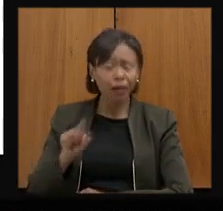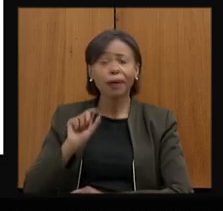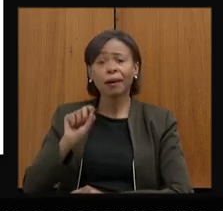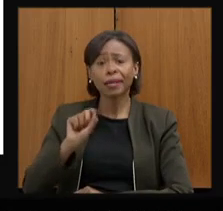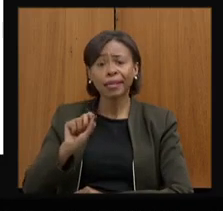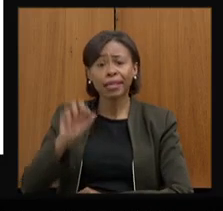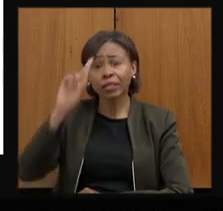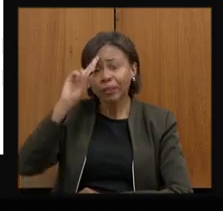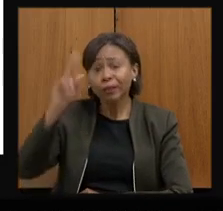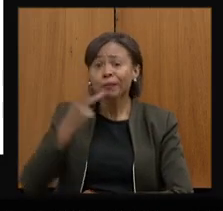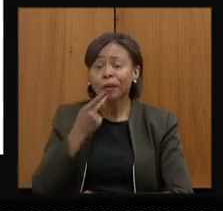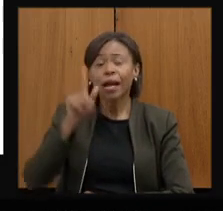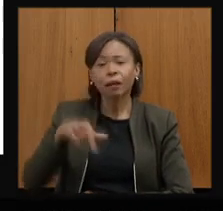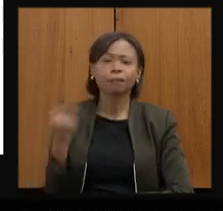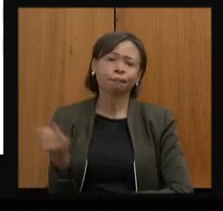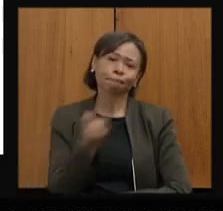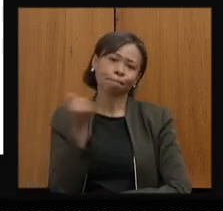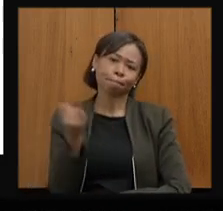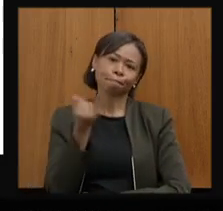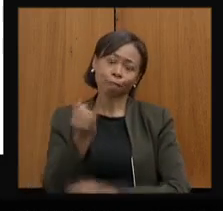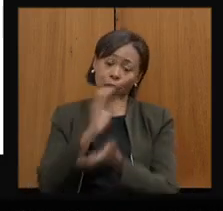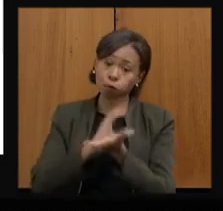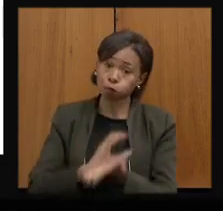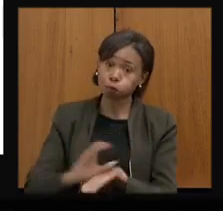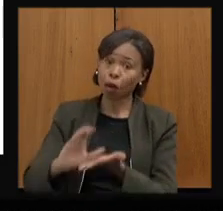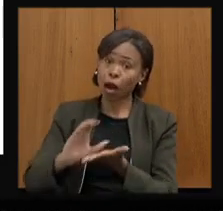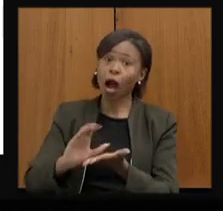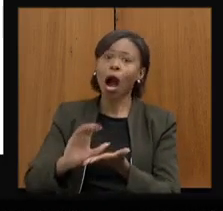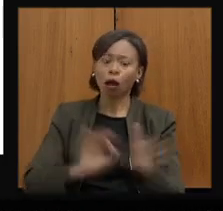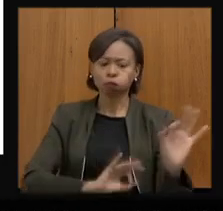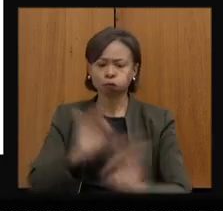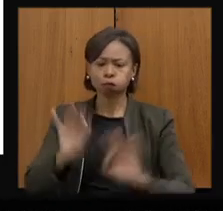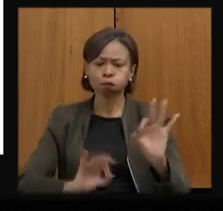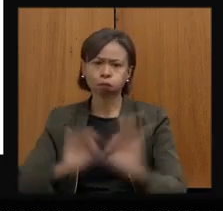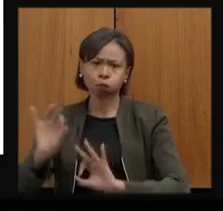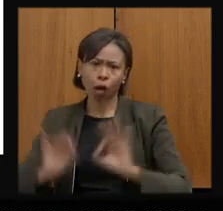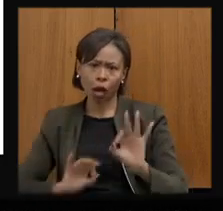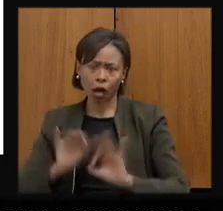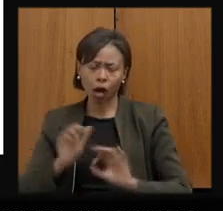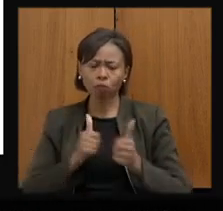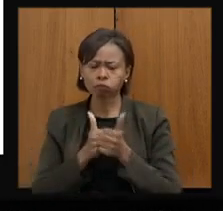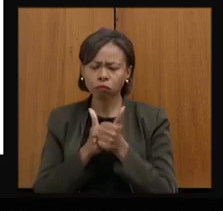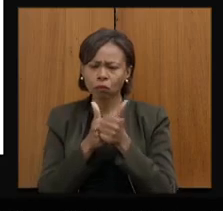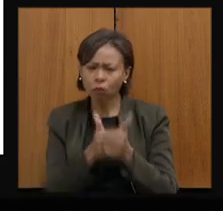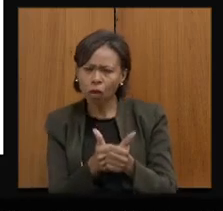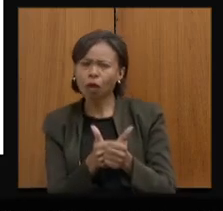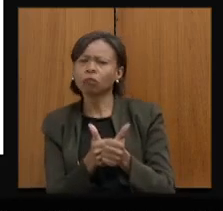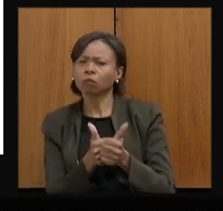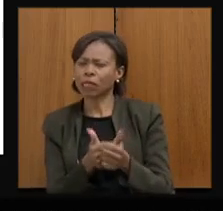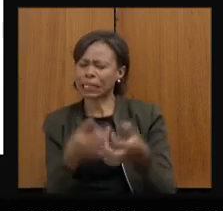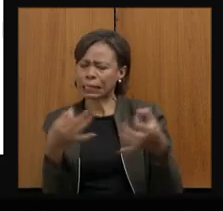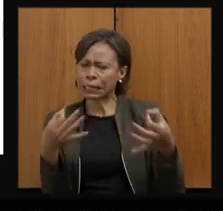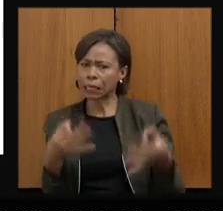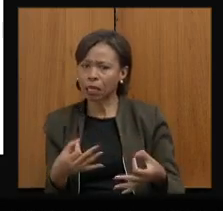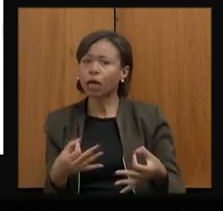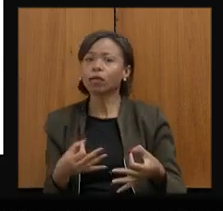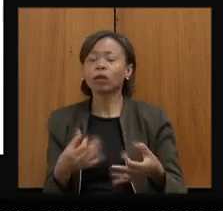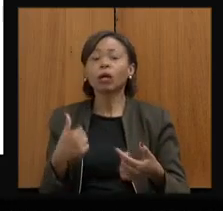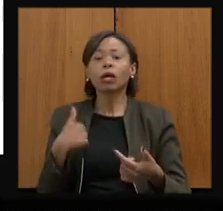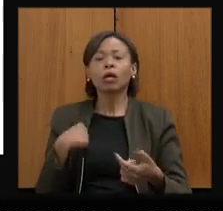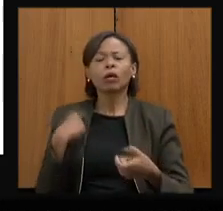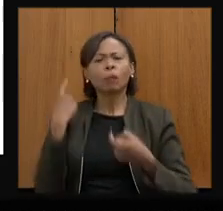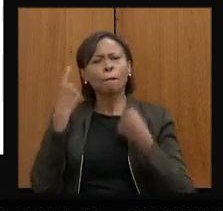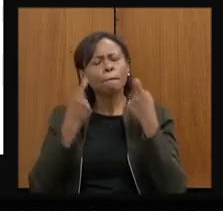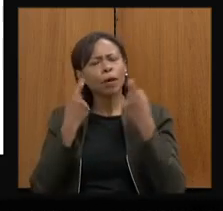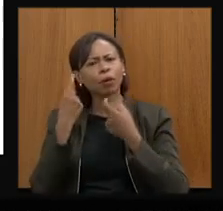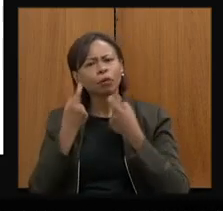importante executar dispondo do recurso e fazendo esse acompanhamento muito fino dessa execução. Eu acho que eu me preocupei,